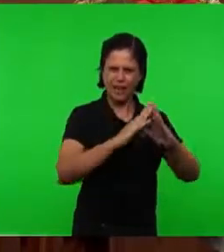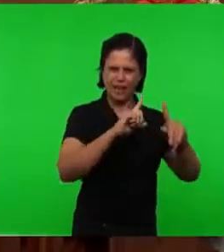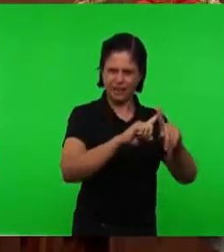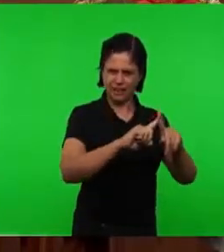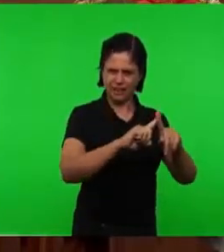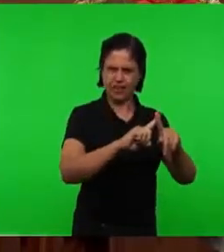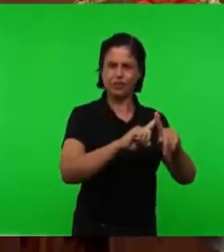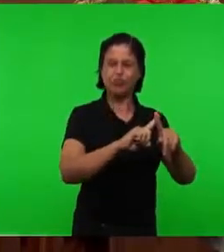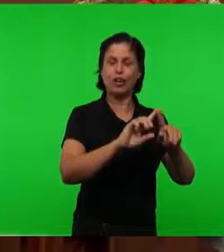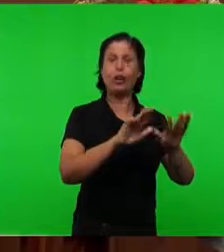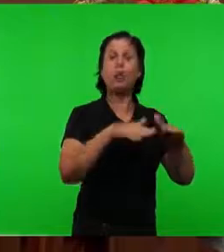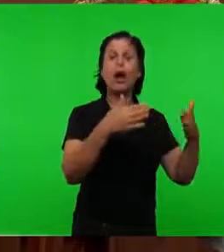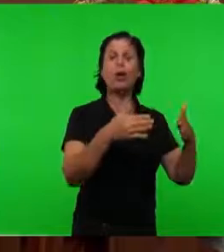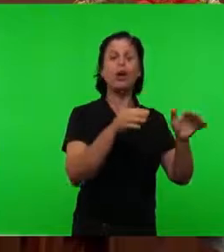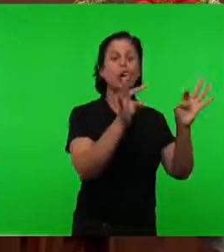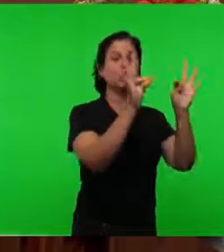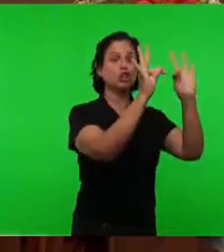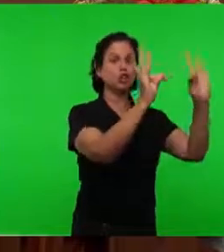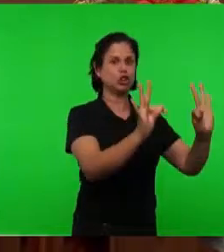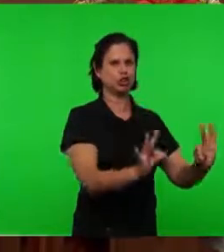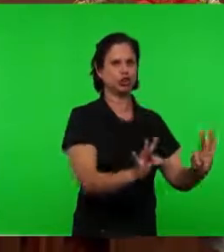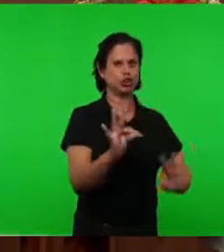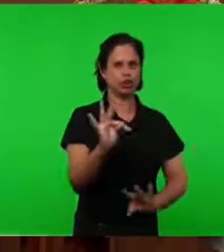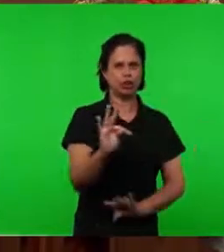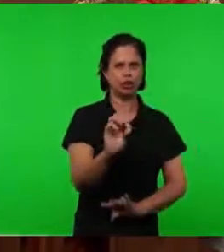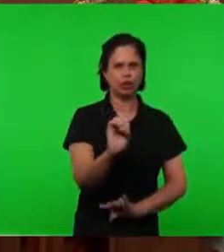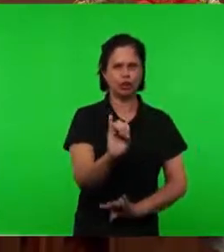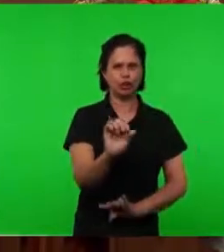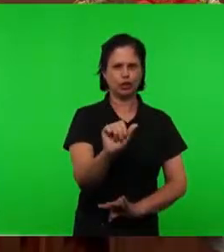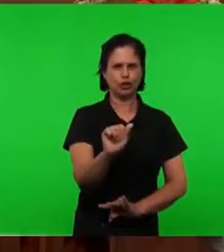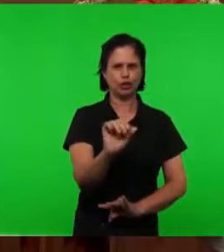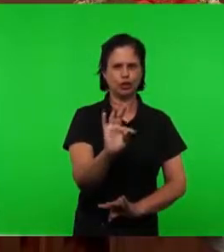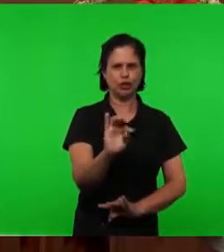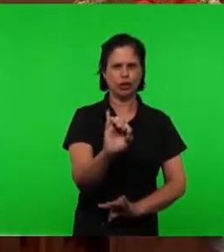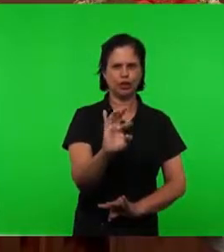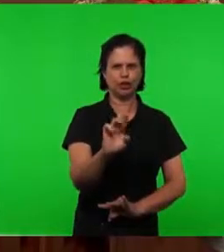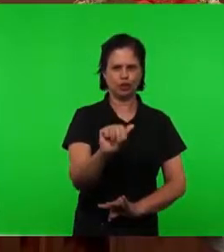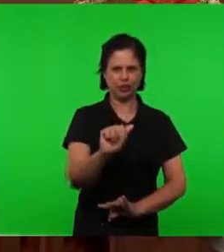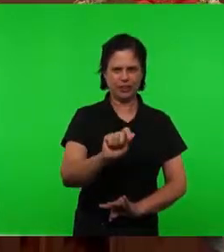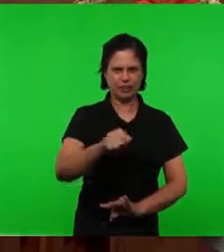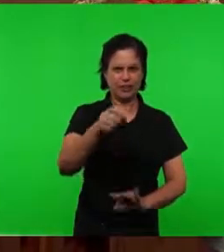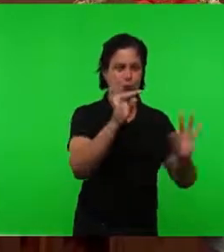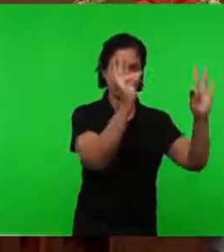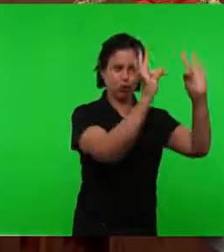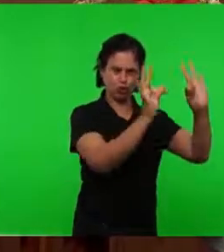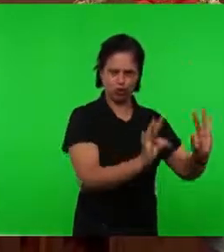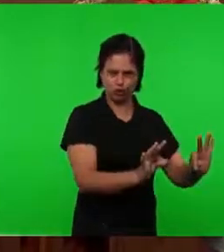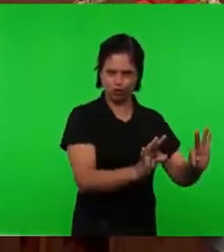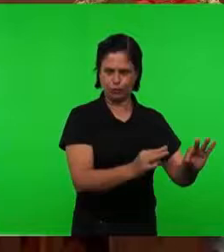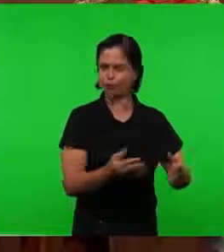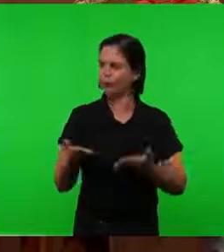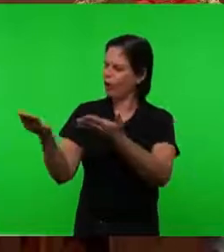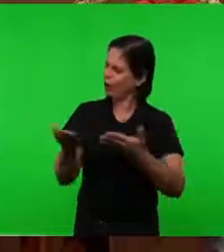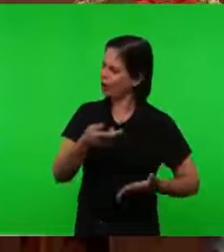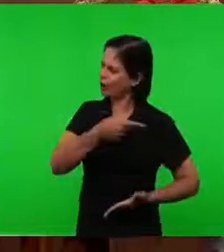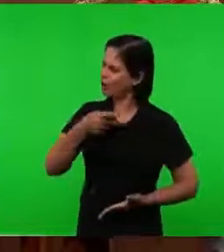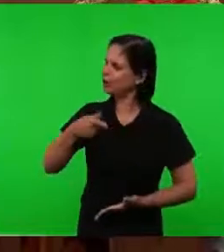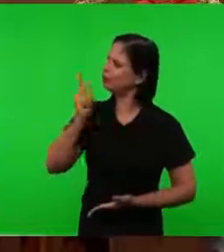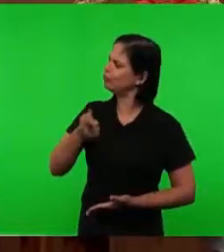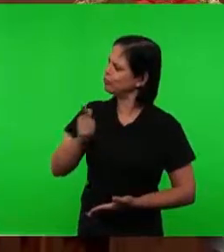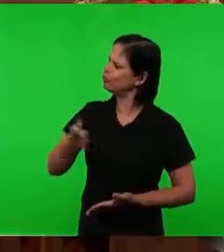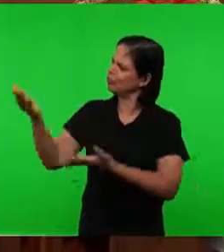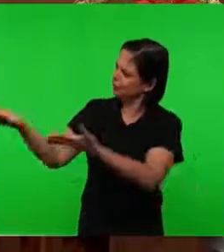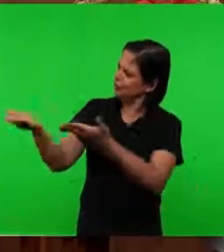Tiatira E para dar início à nossa primeira parte do nosso assunto nesta manhã Nós iremos convidar o pastor Gedelti para